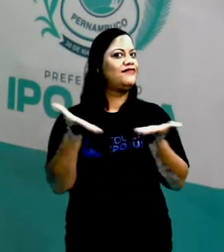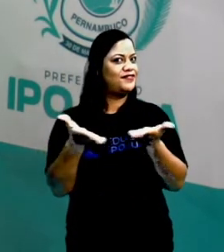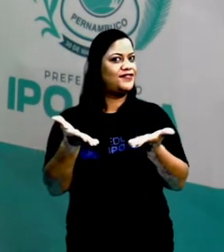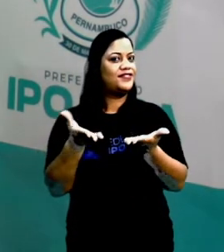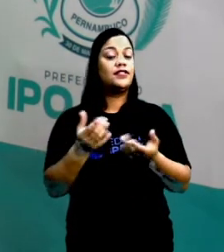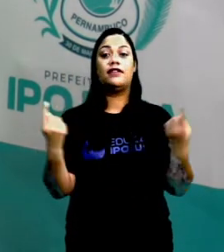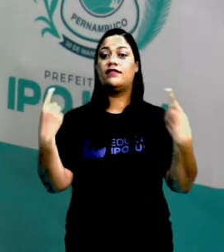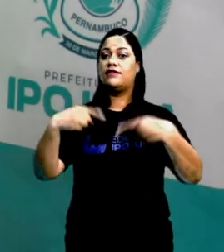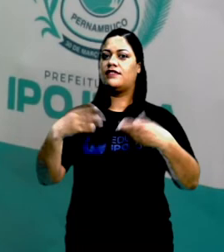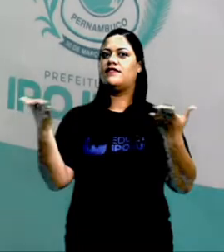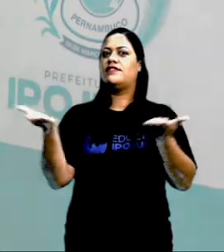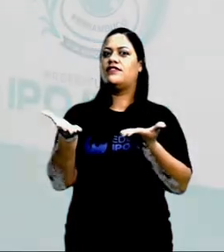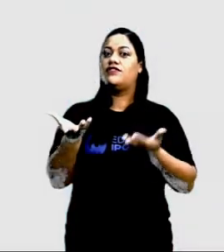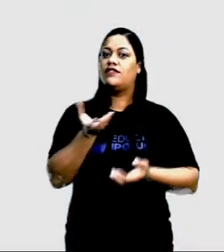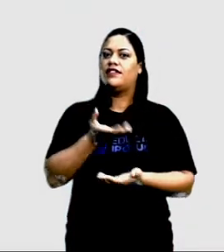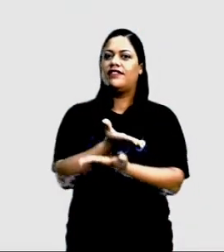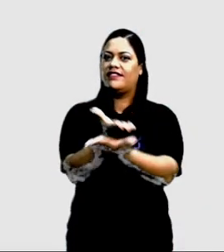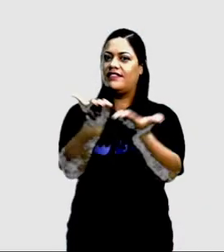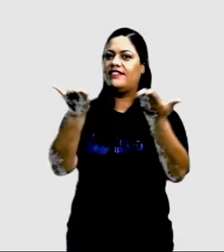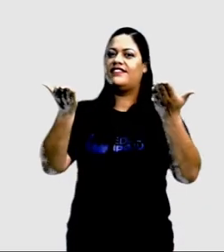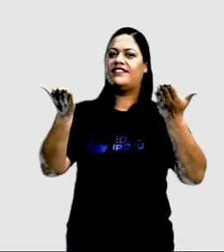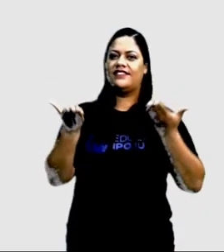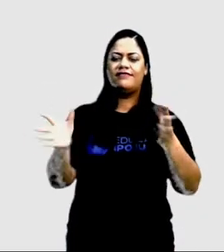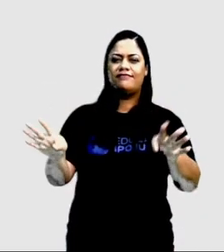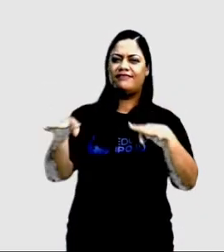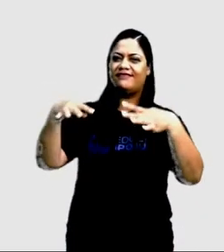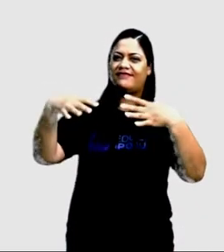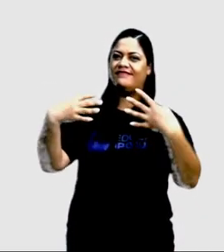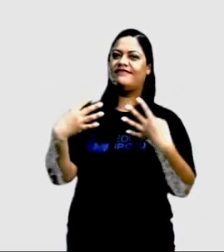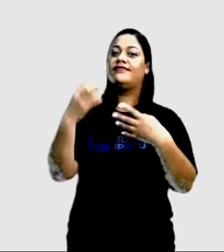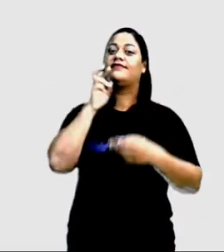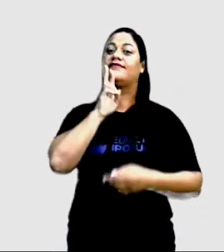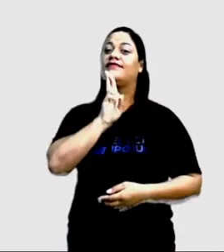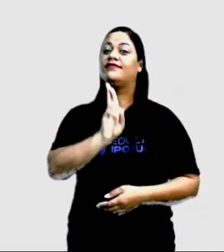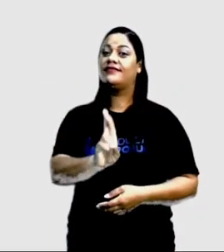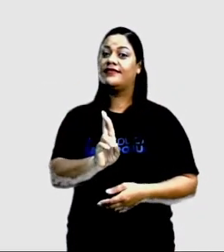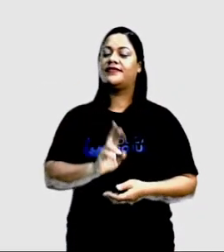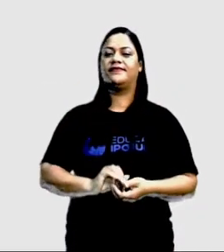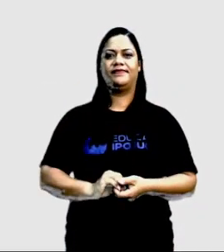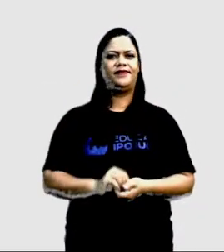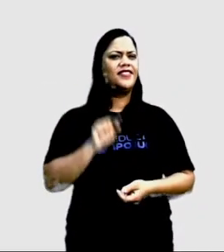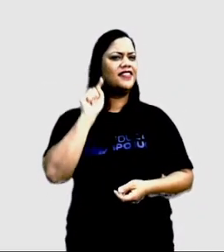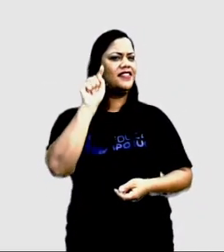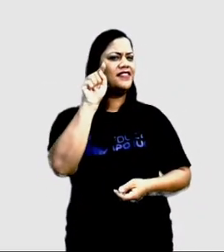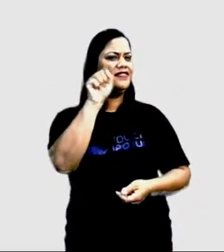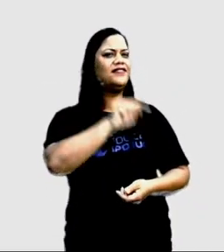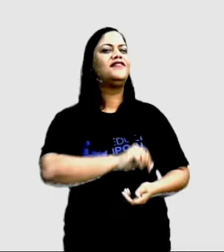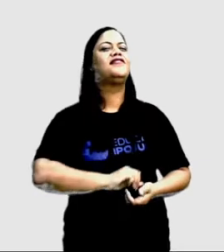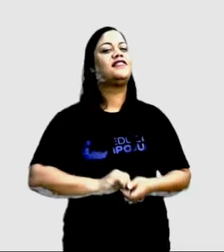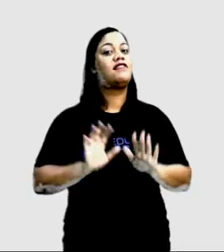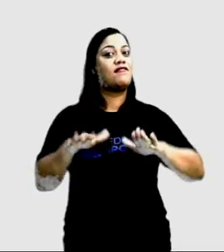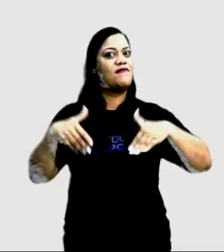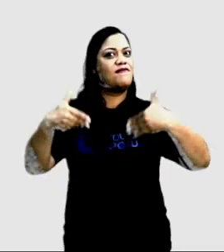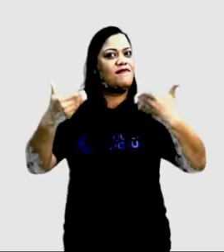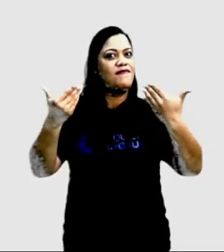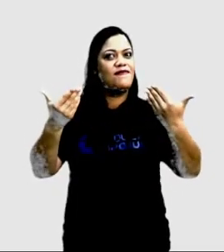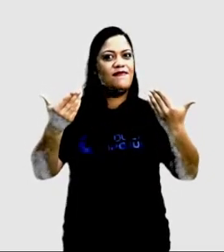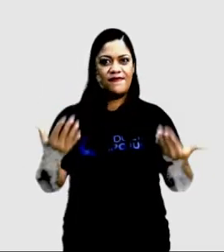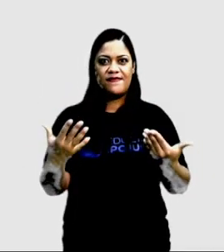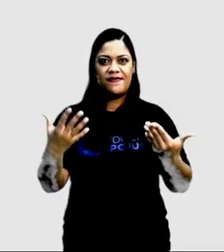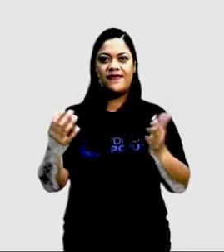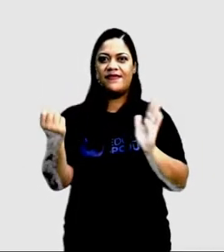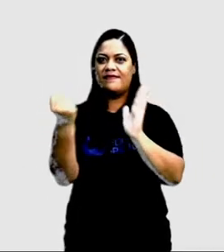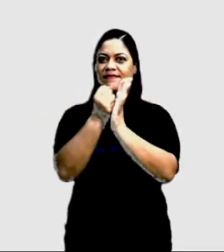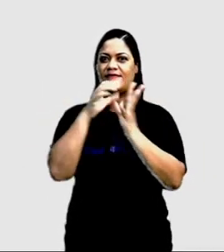E no nosso desafio de hoje, quero que vocês prestem atenção para responder. E você? Qual é o patrimônio mundial que